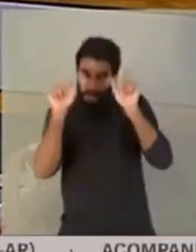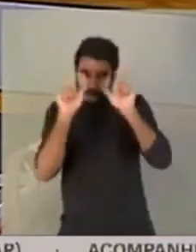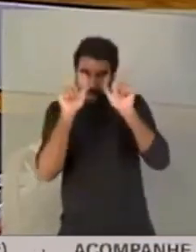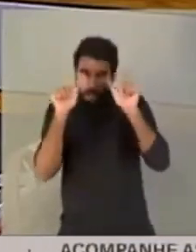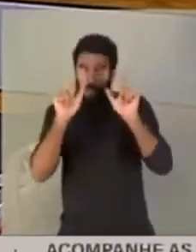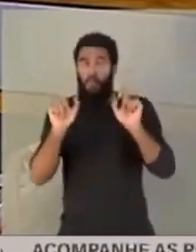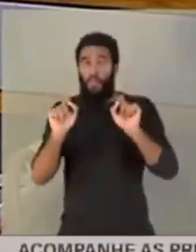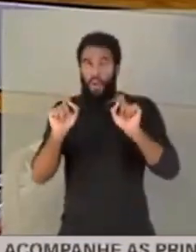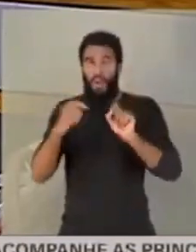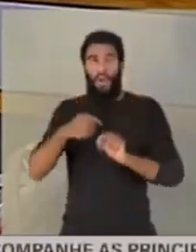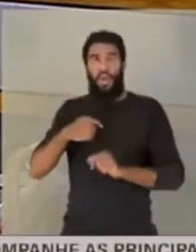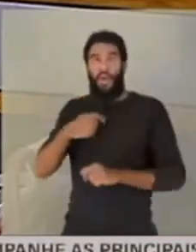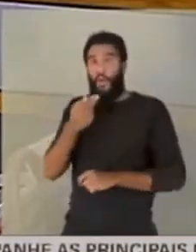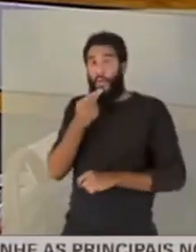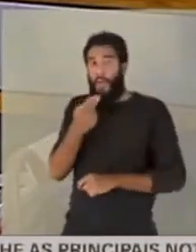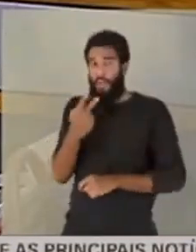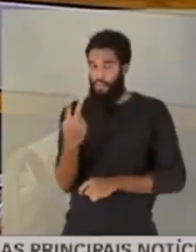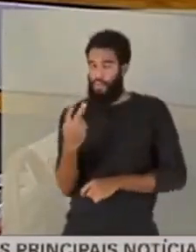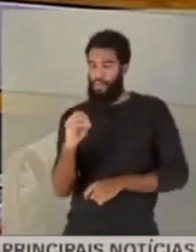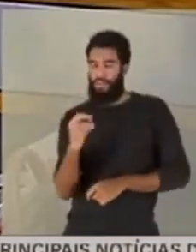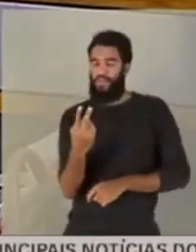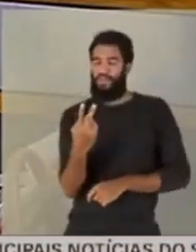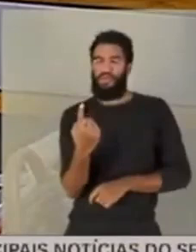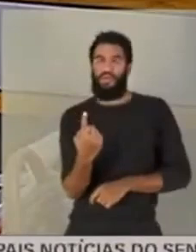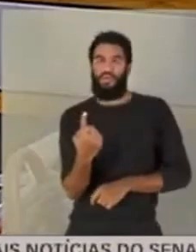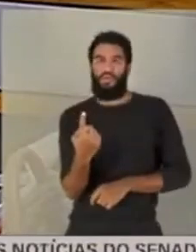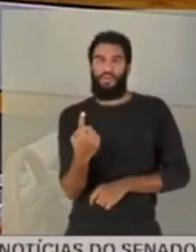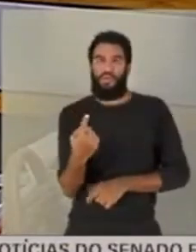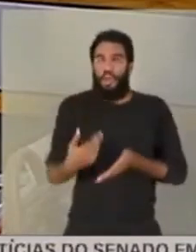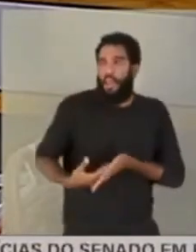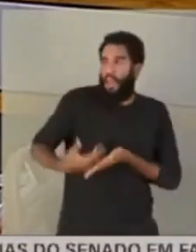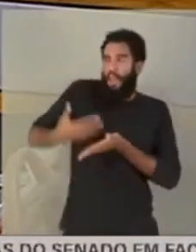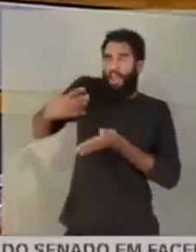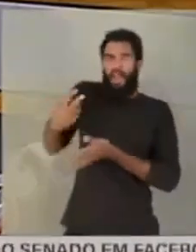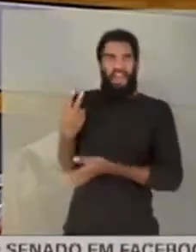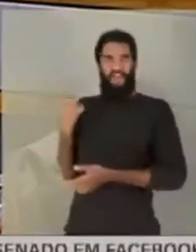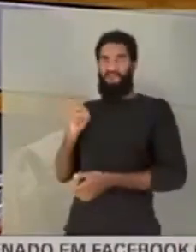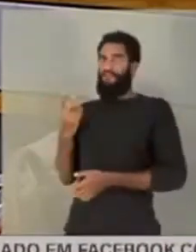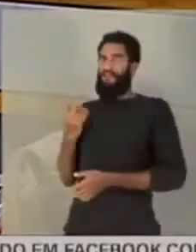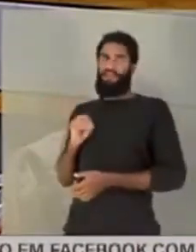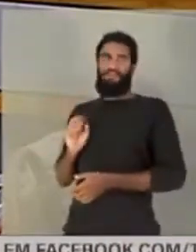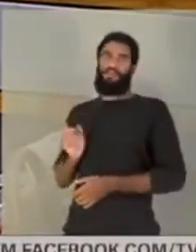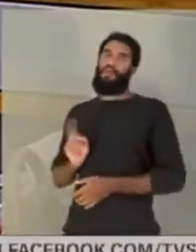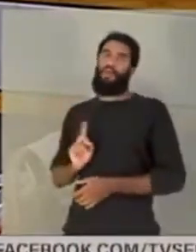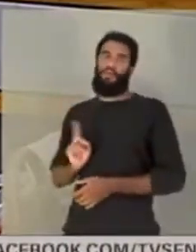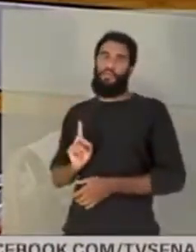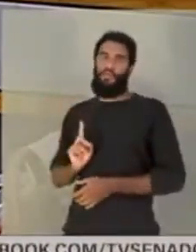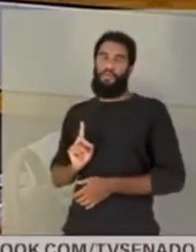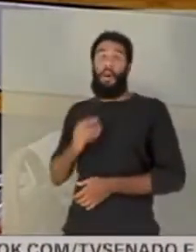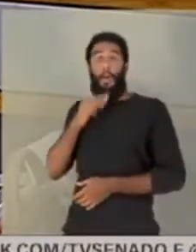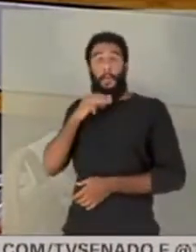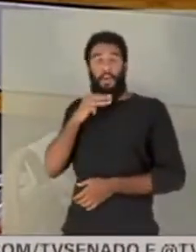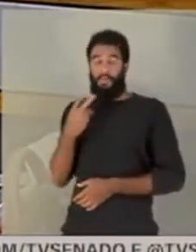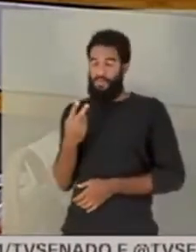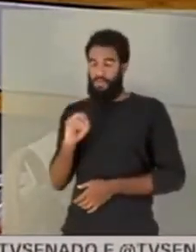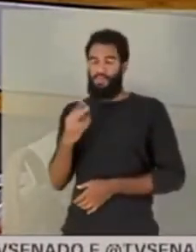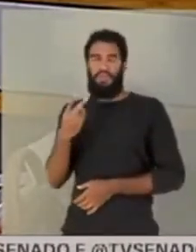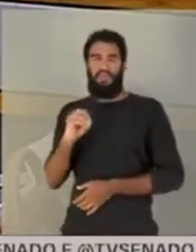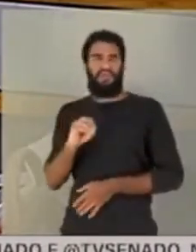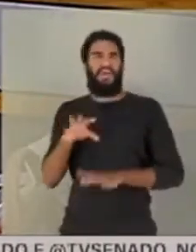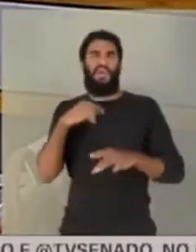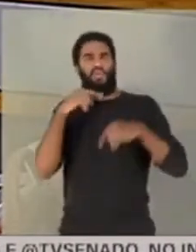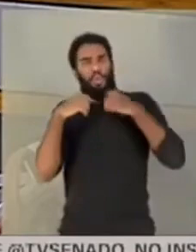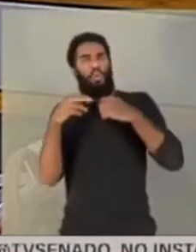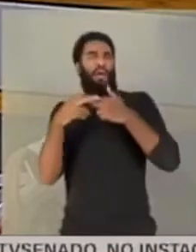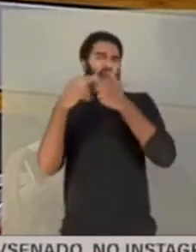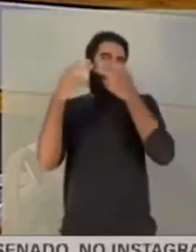eu estou falando de 2021, nós não estamos falando de março de 2020, porque março de 2020 ainda tinha muita dúvida, né?